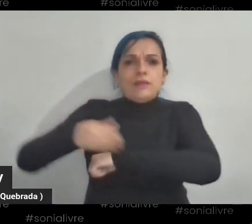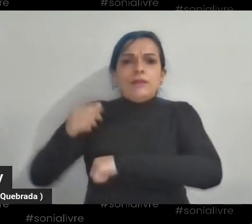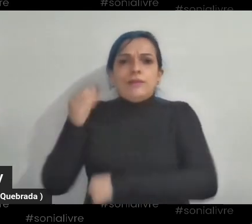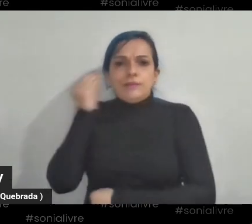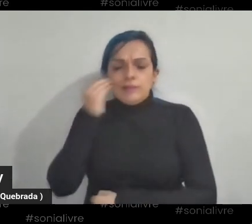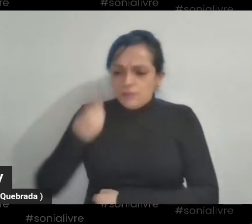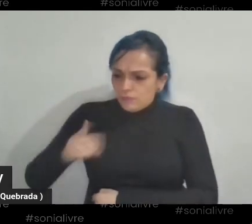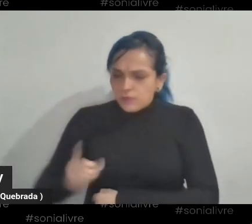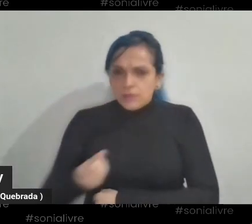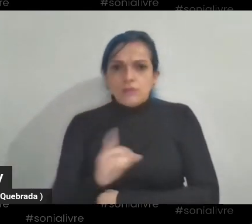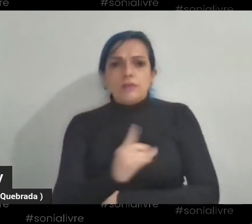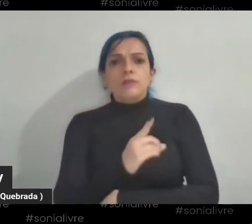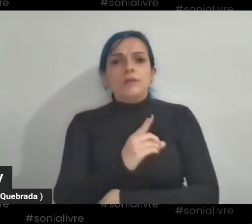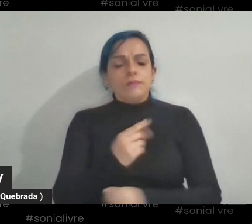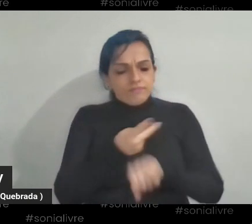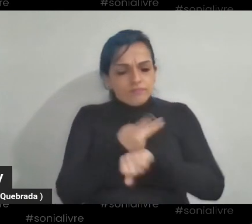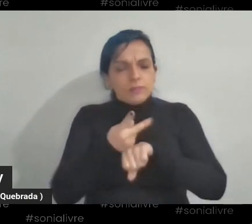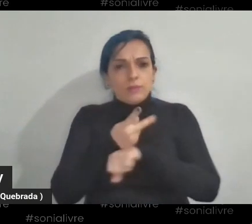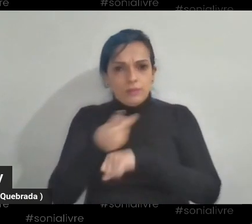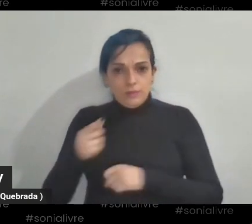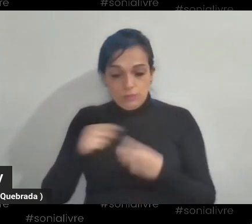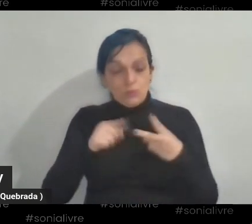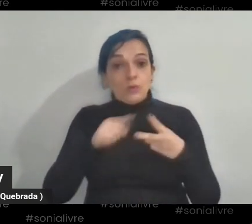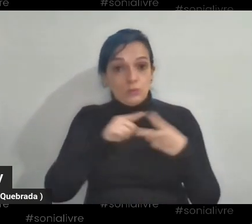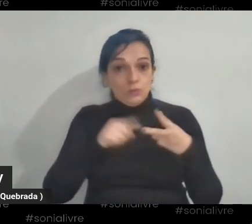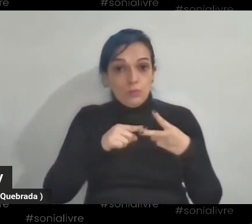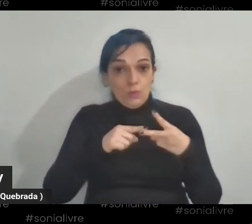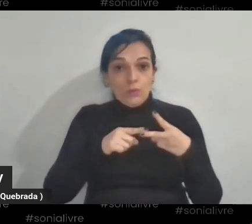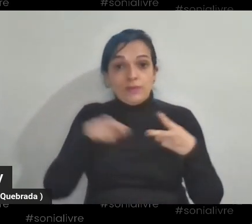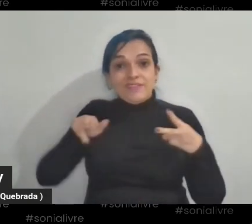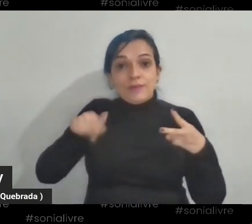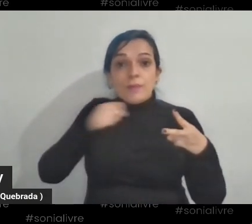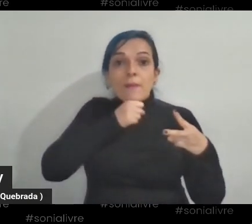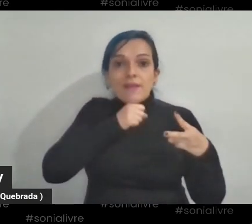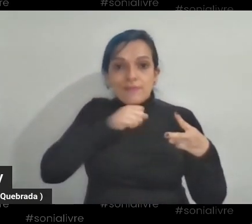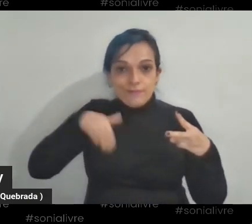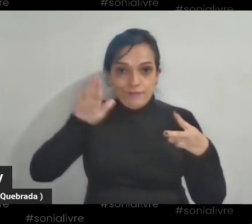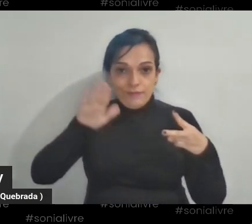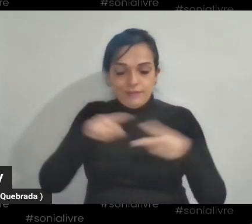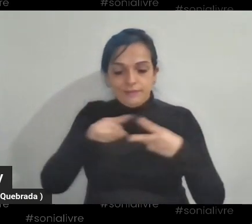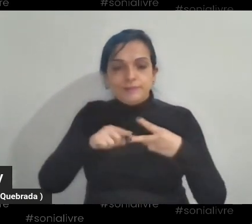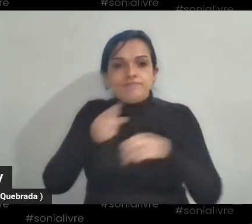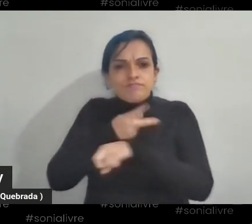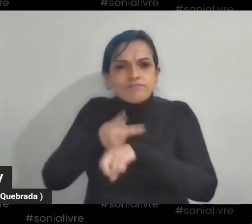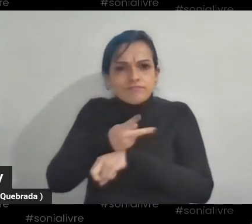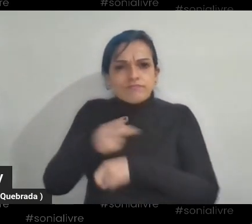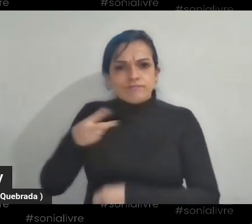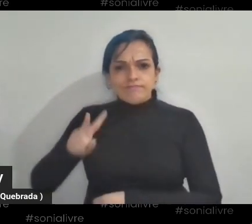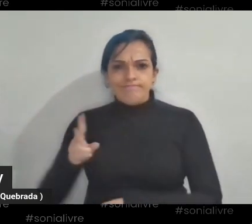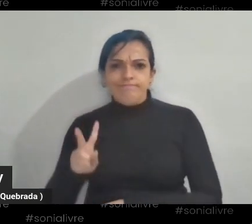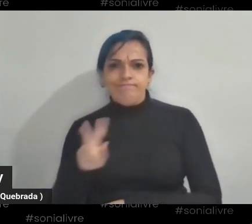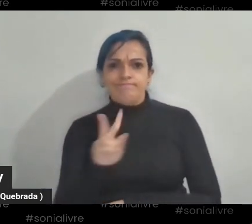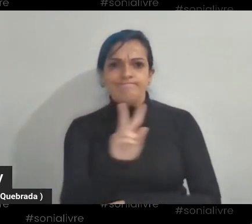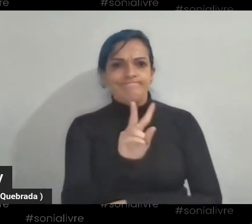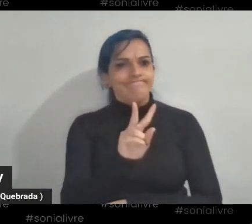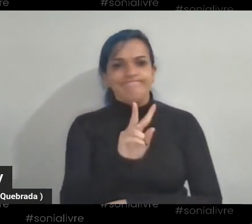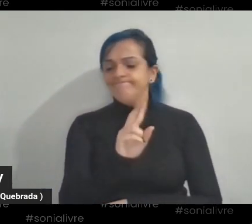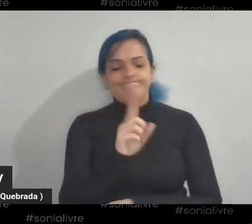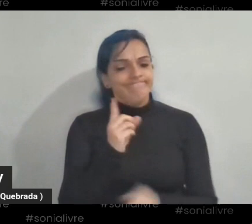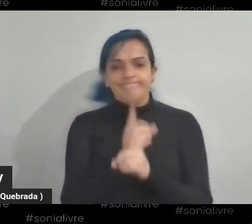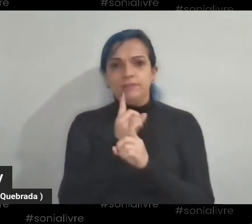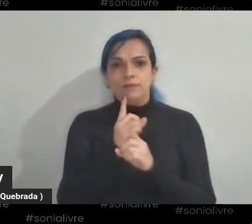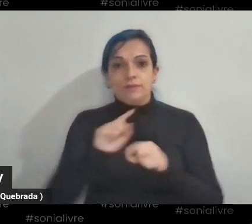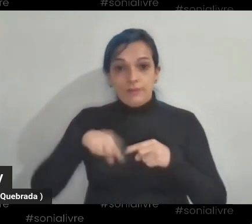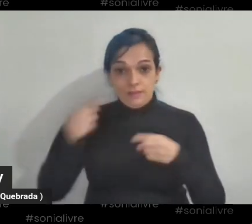os mais velhos, que no caso sou eu, a Marlene, nessas buscas, e a gente não encontrava. Depois, chegando os irmãos mais